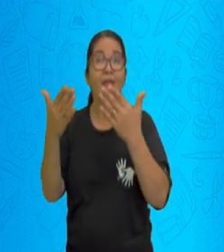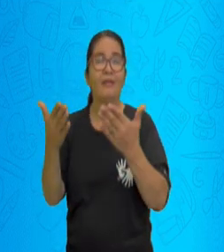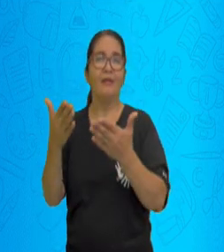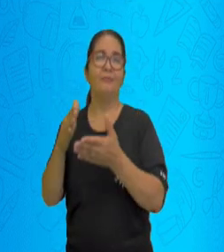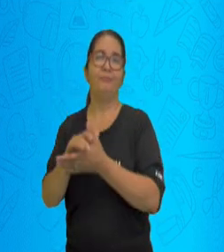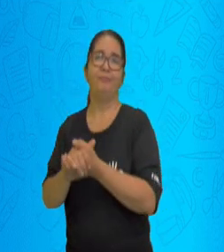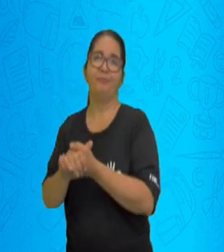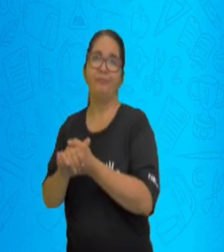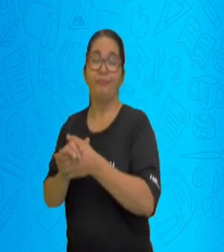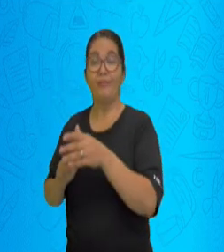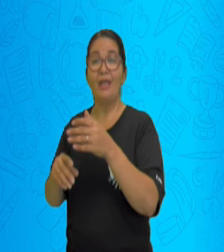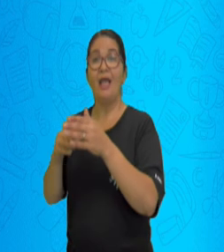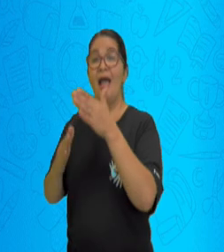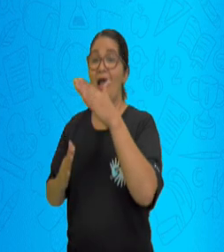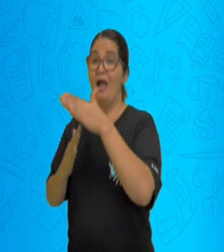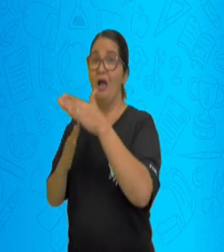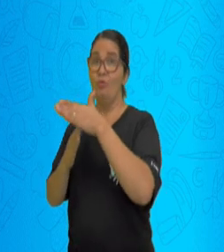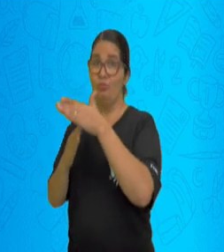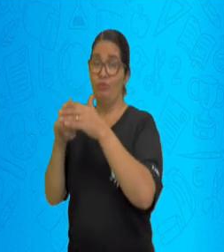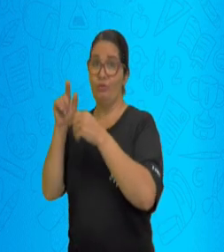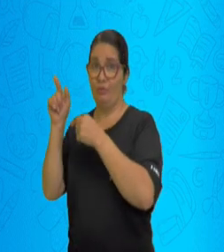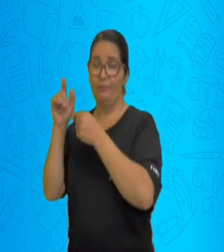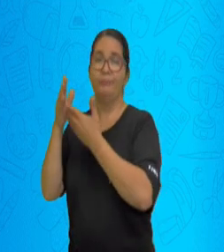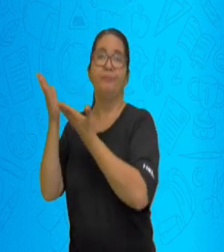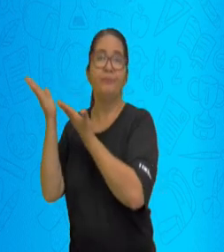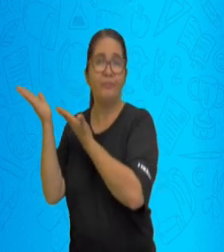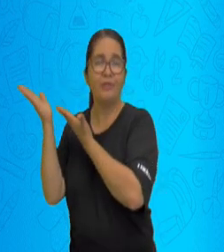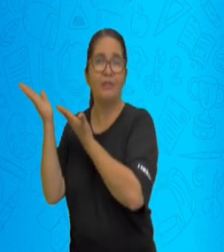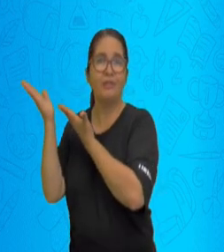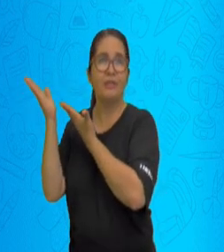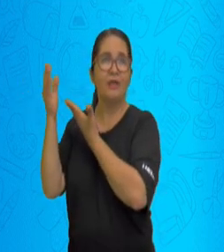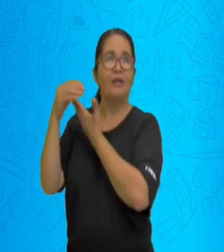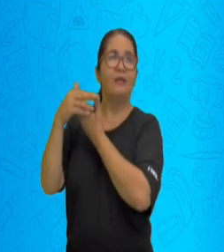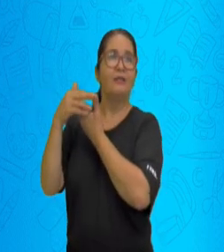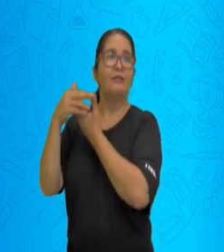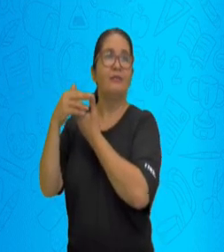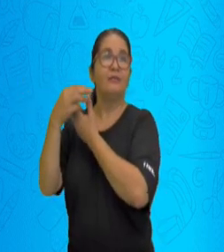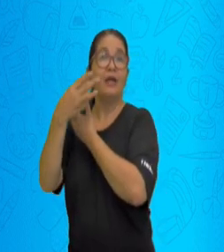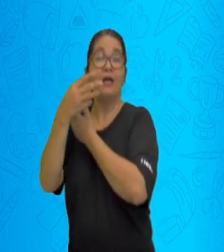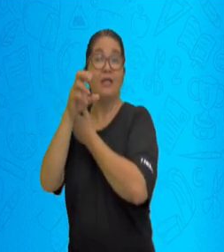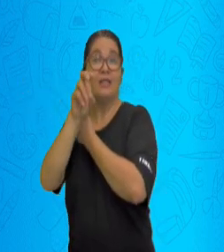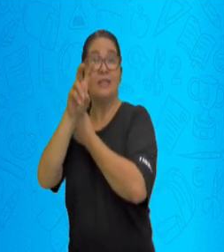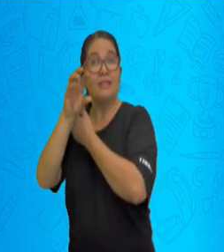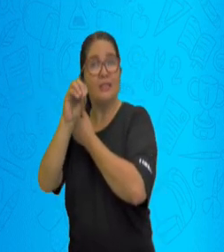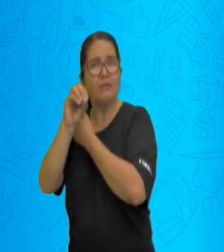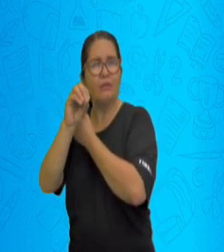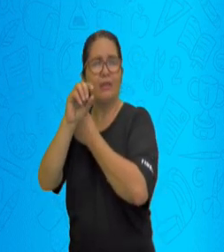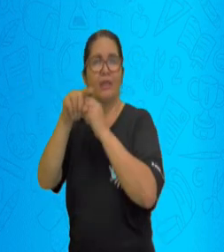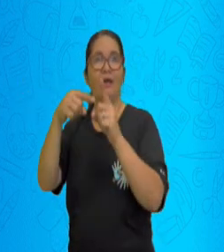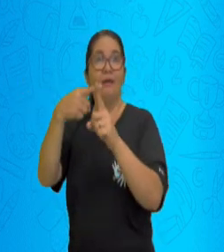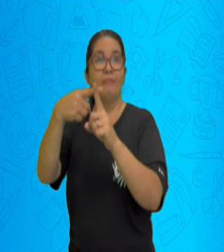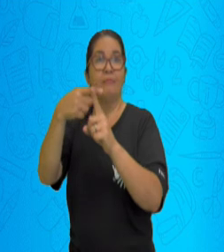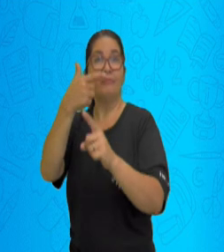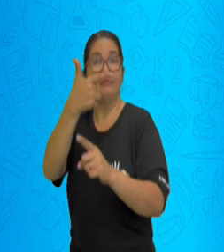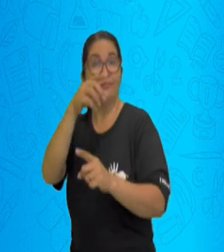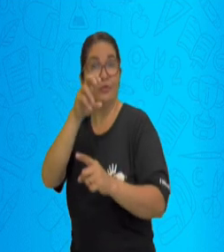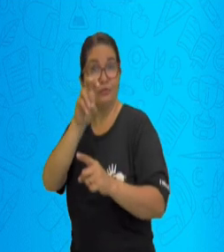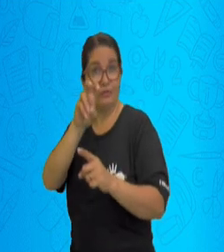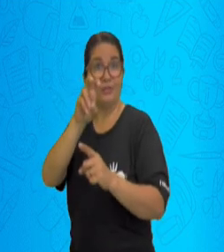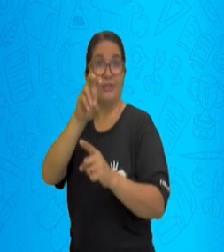última, porque nós já encontramos a verdadeira. 50 mais 25 é maior que 36 mais 39?